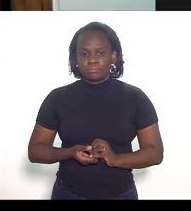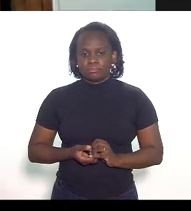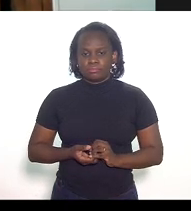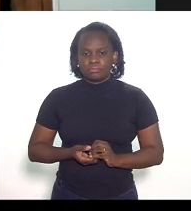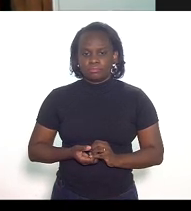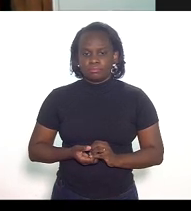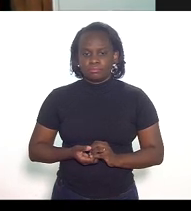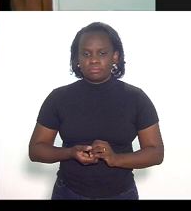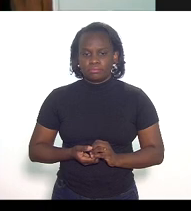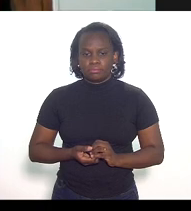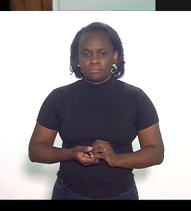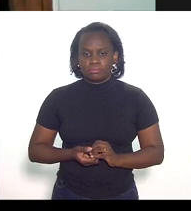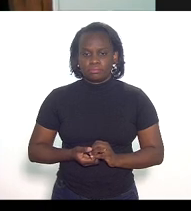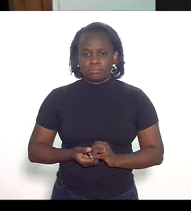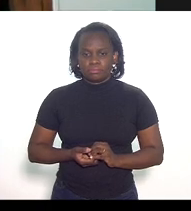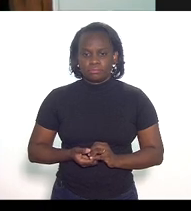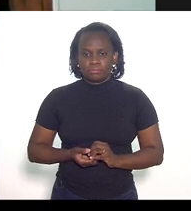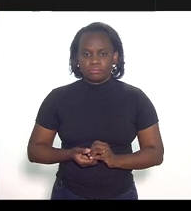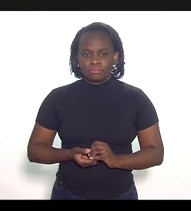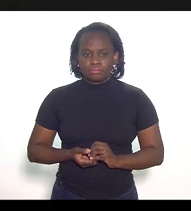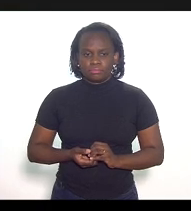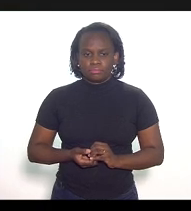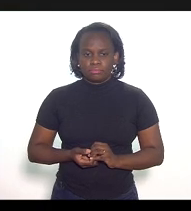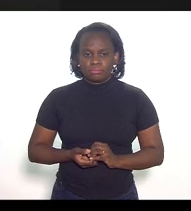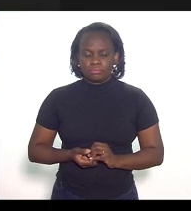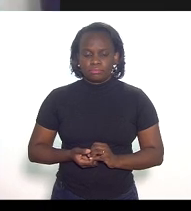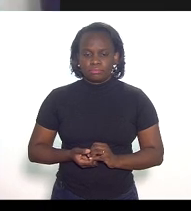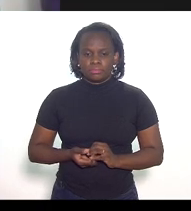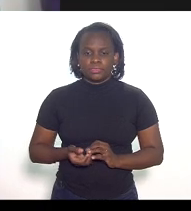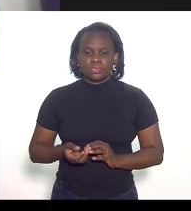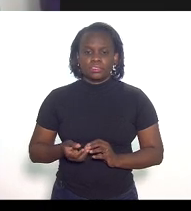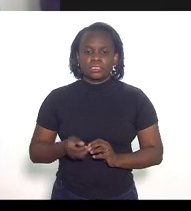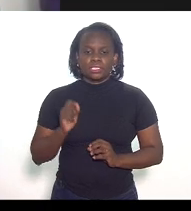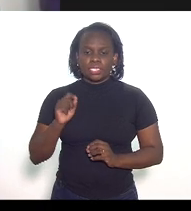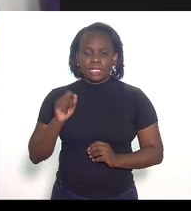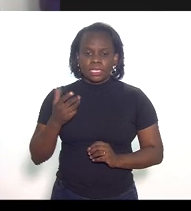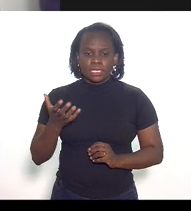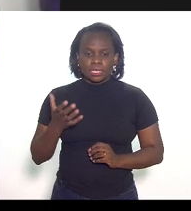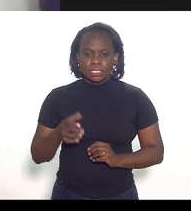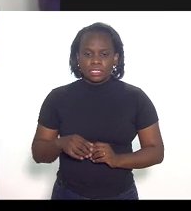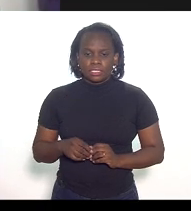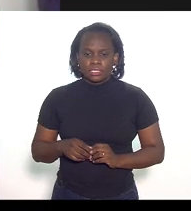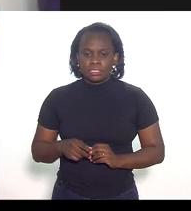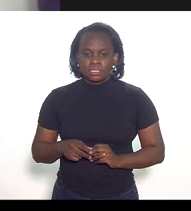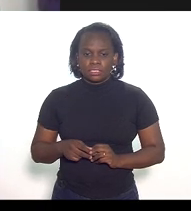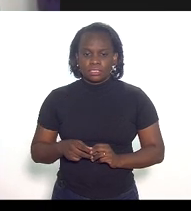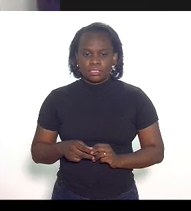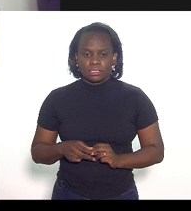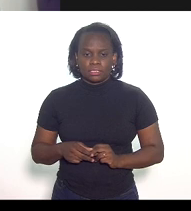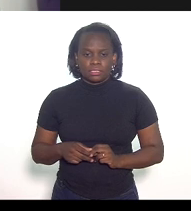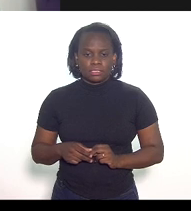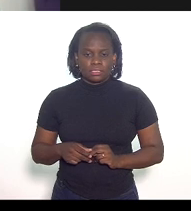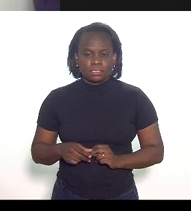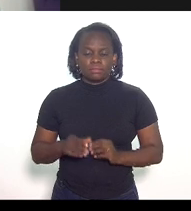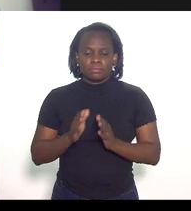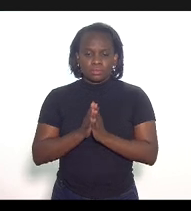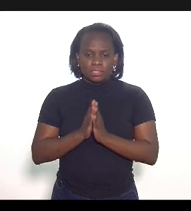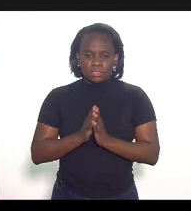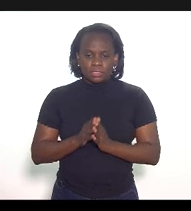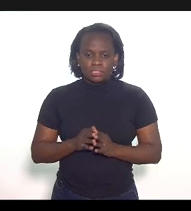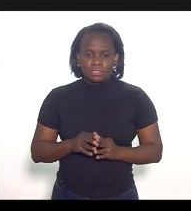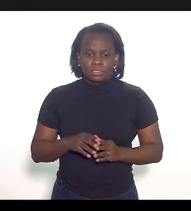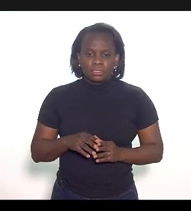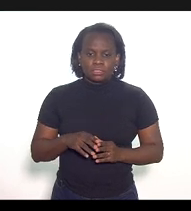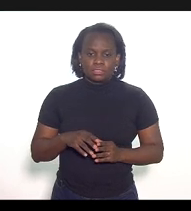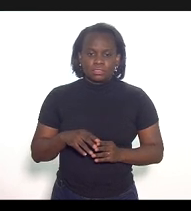o IBP gostaria quem gostaria o IBP por favor o IBP